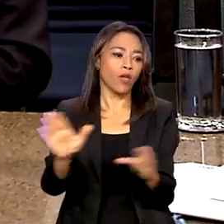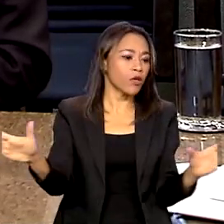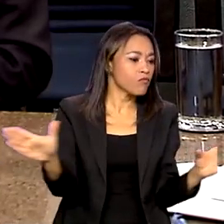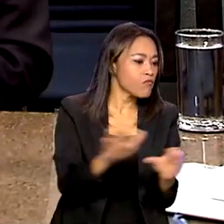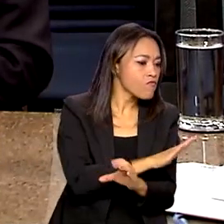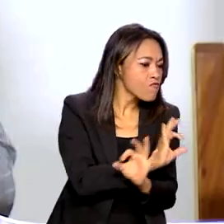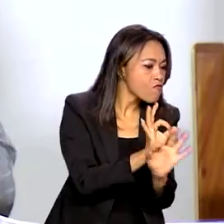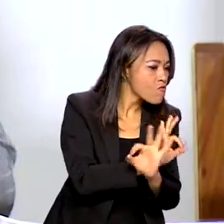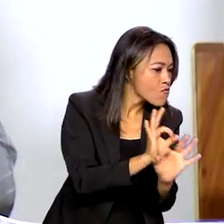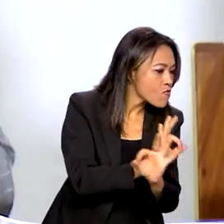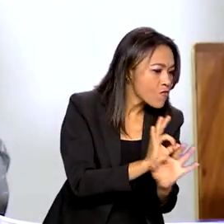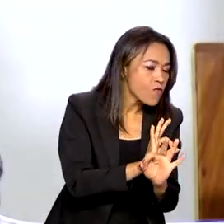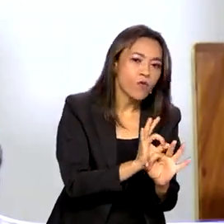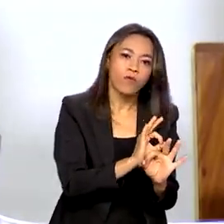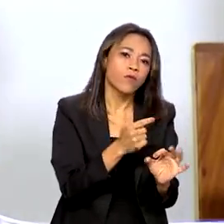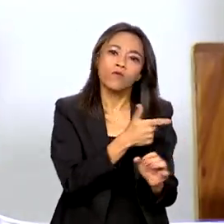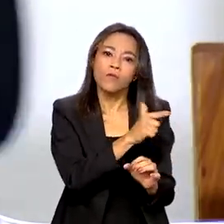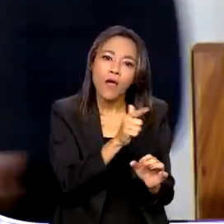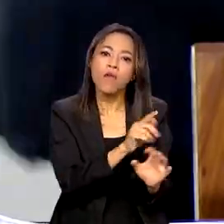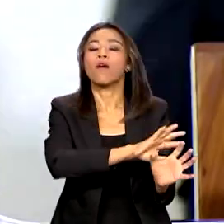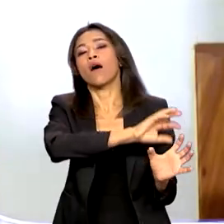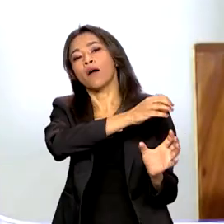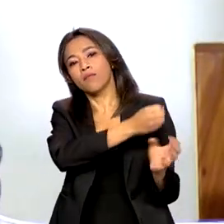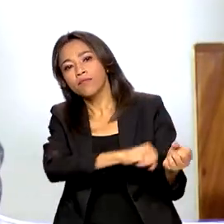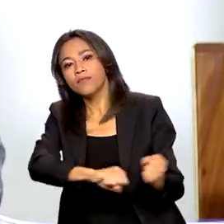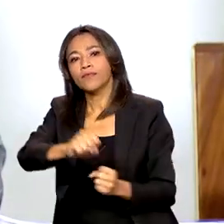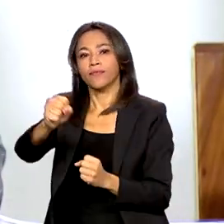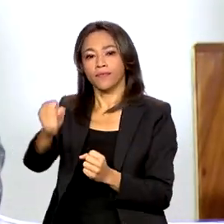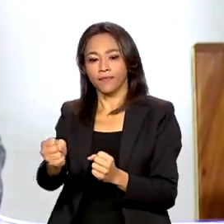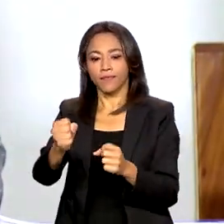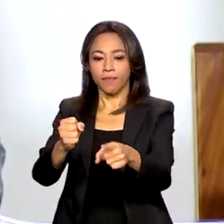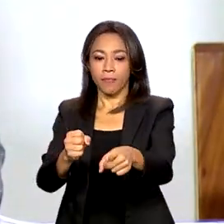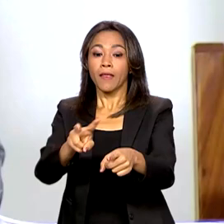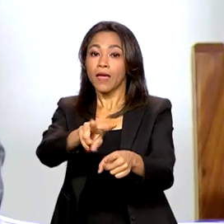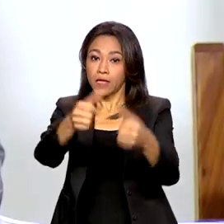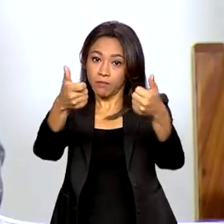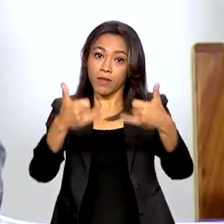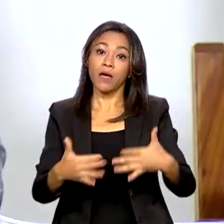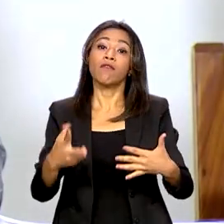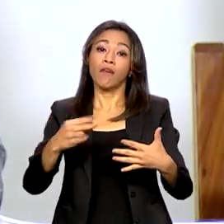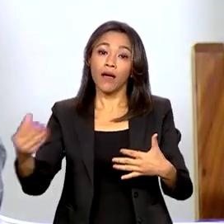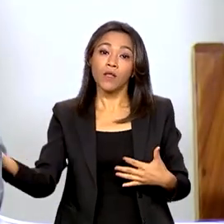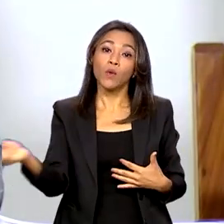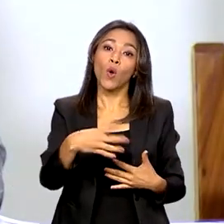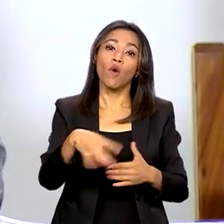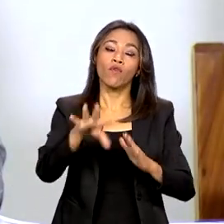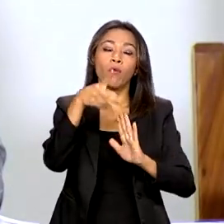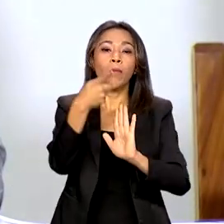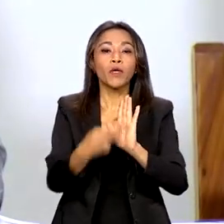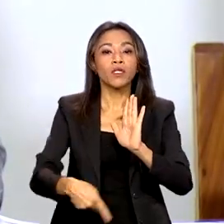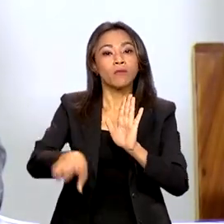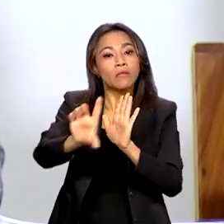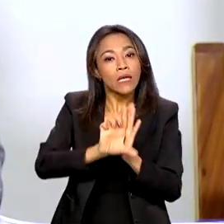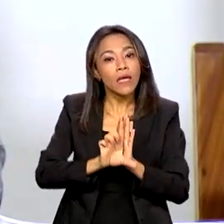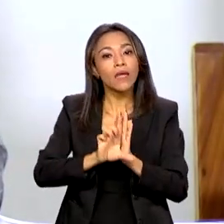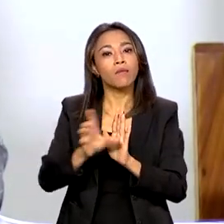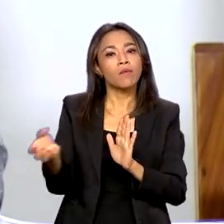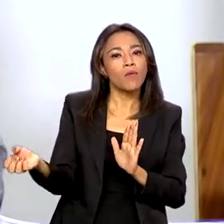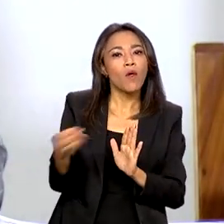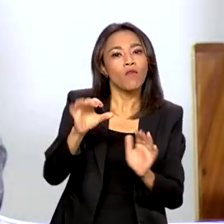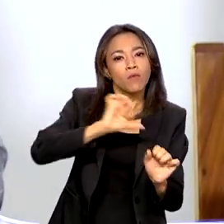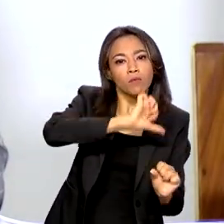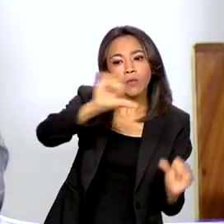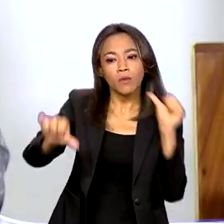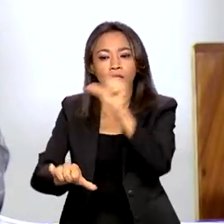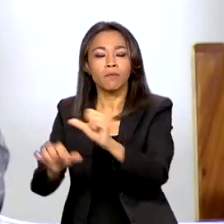finalísticos. Provavelmente no envio do PELO vai vir um projeto de lei também de mais transformações de cargos para que a gente possa